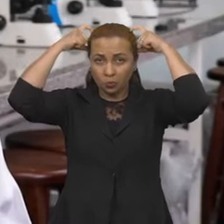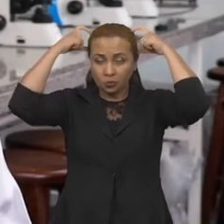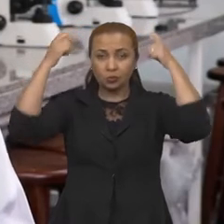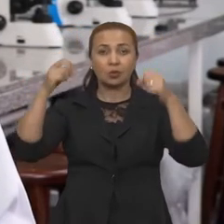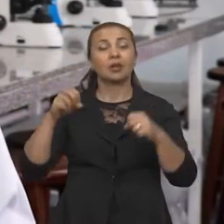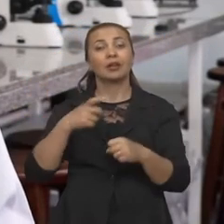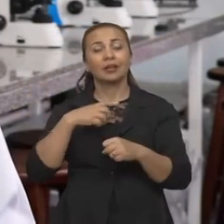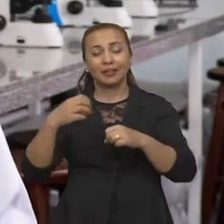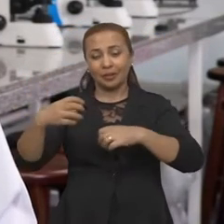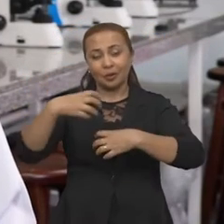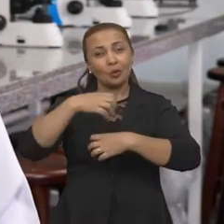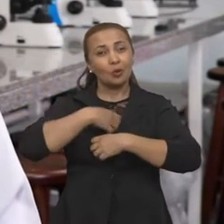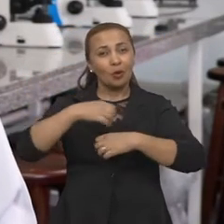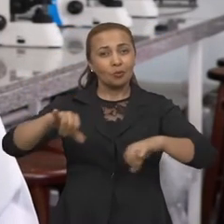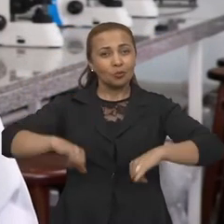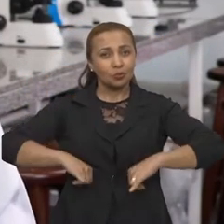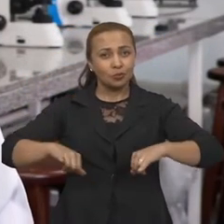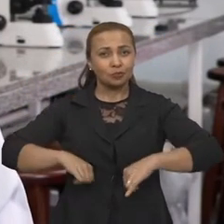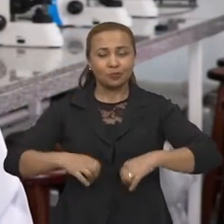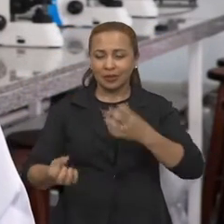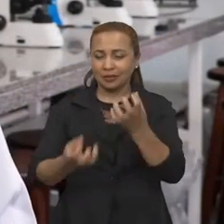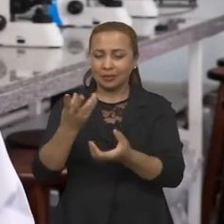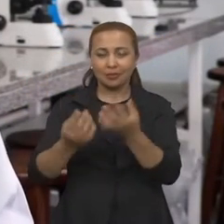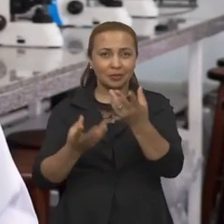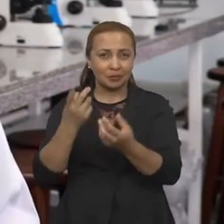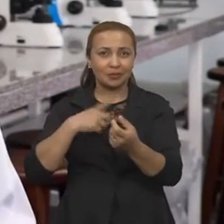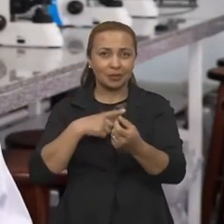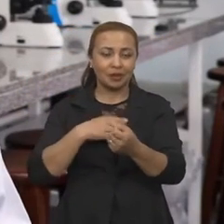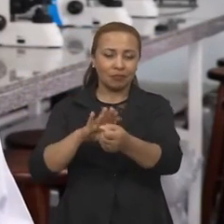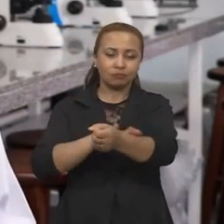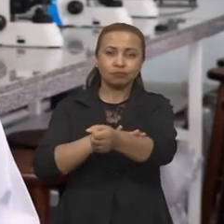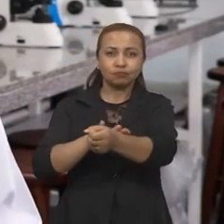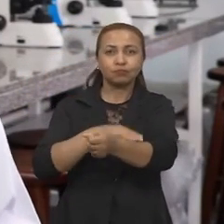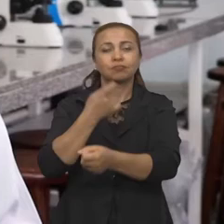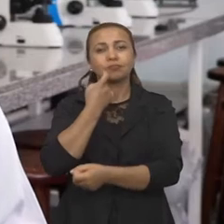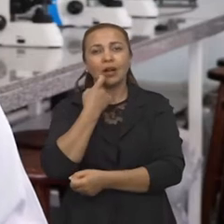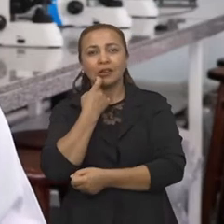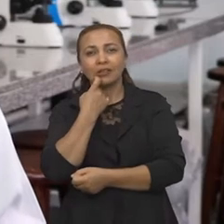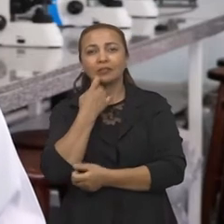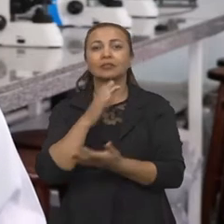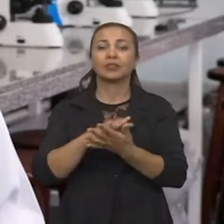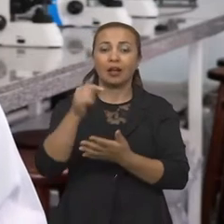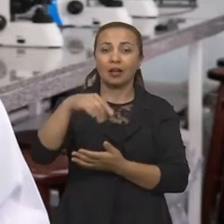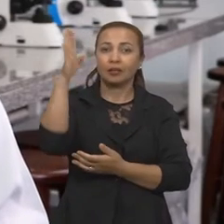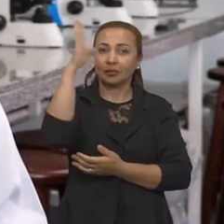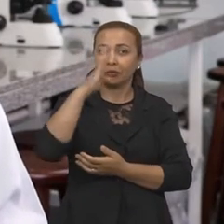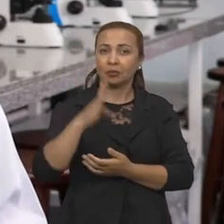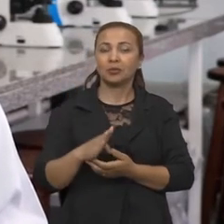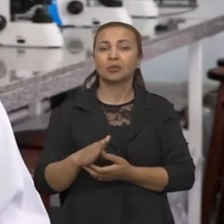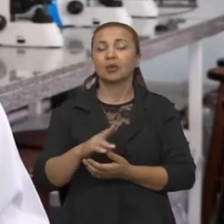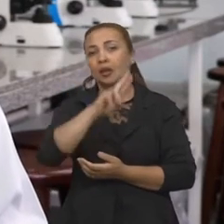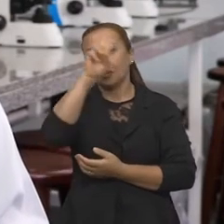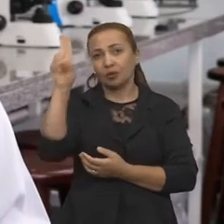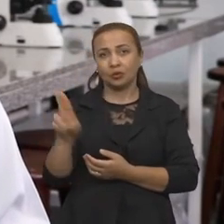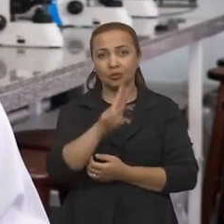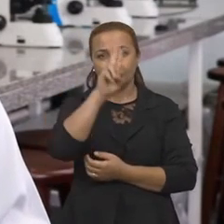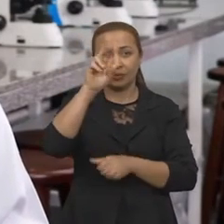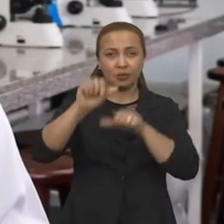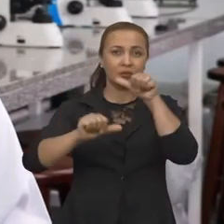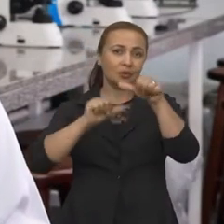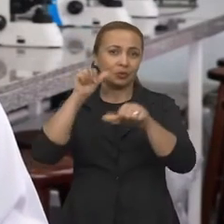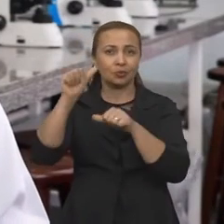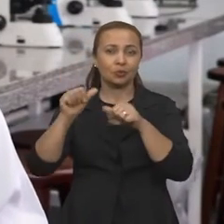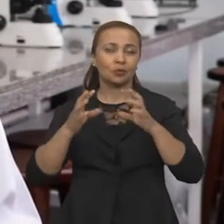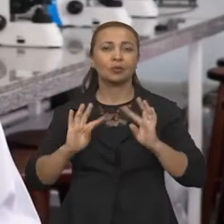queimadas. Lá, então, eles usaram como um enxerto ali, um curativo. Aqui no Brasil, lá mesmo a universidade que